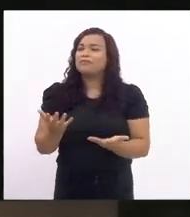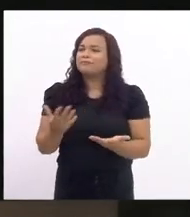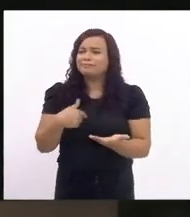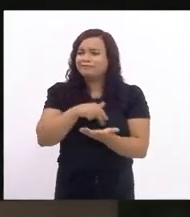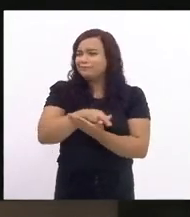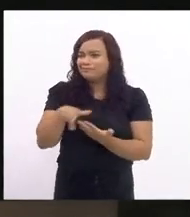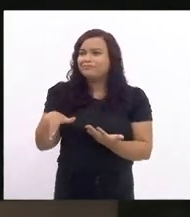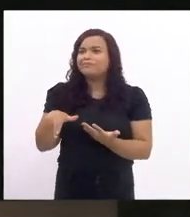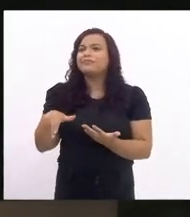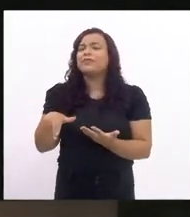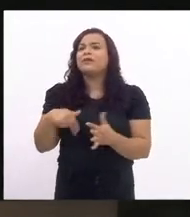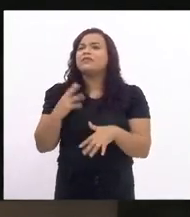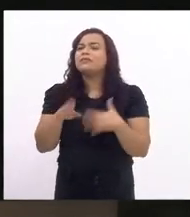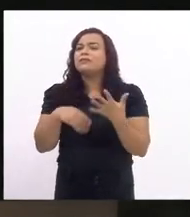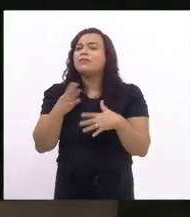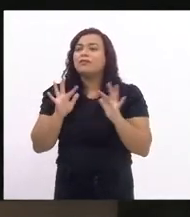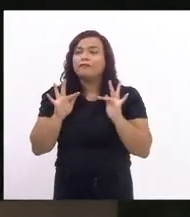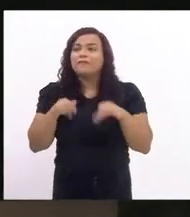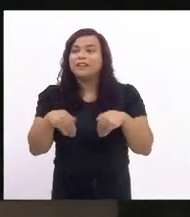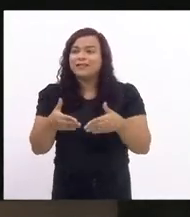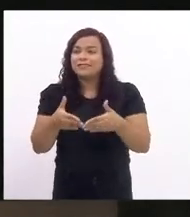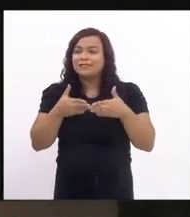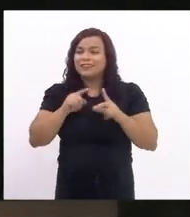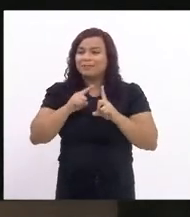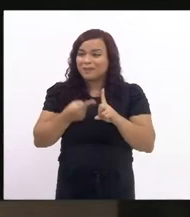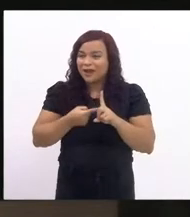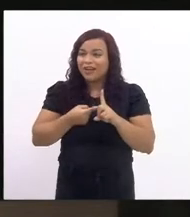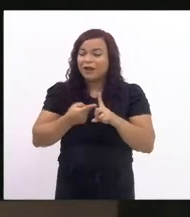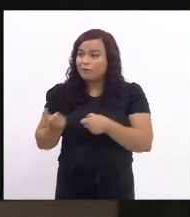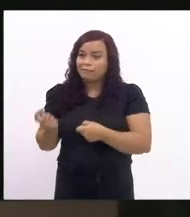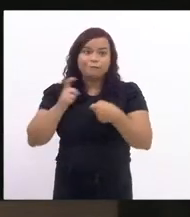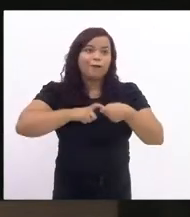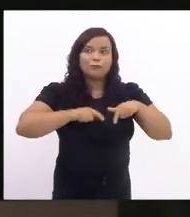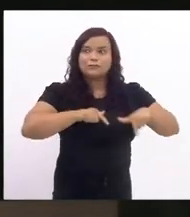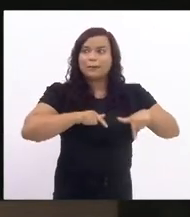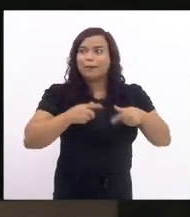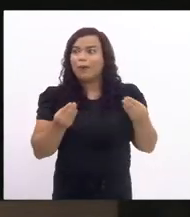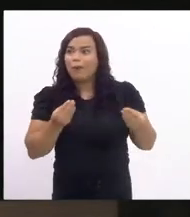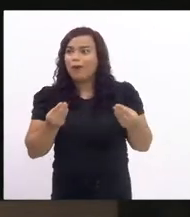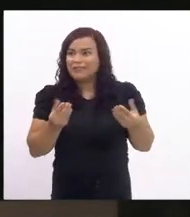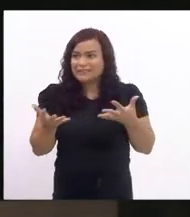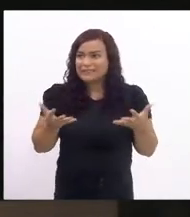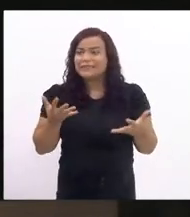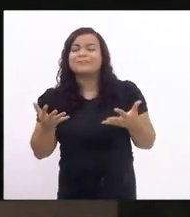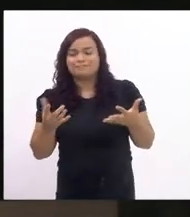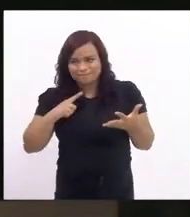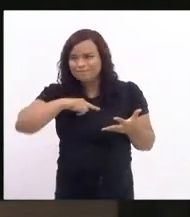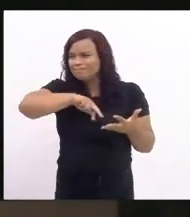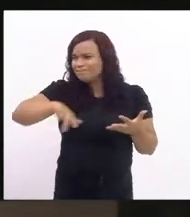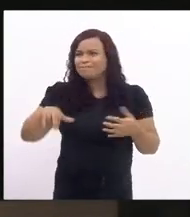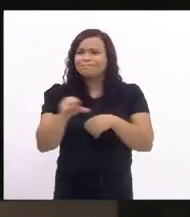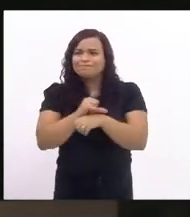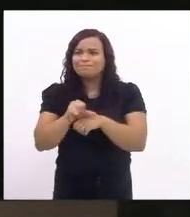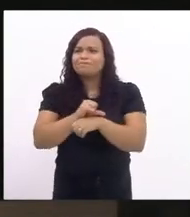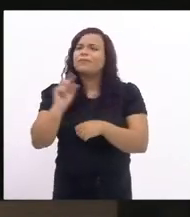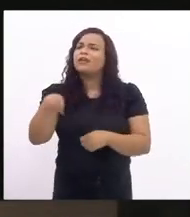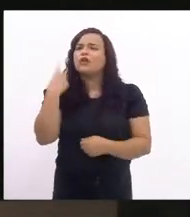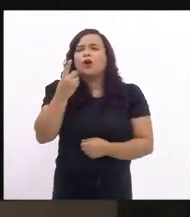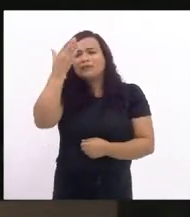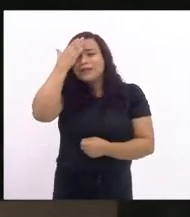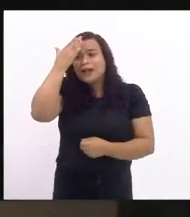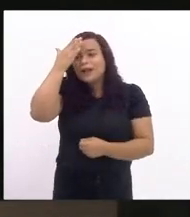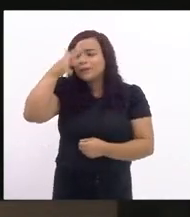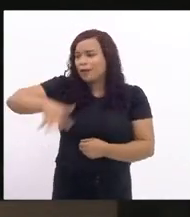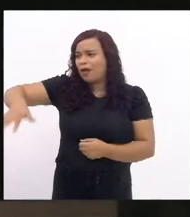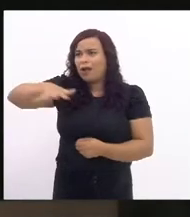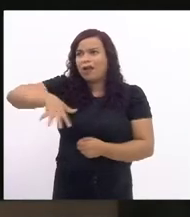o fim da sua licença maternidade e a gente sabe que no âmbito das sociedades ainda